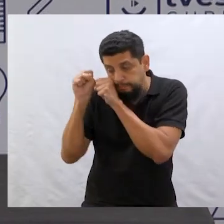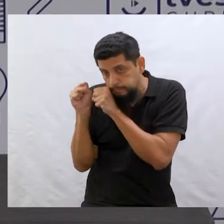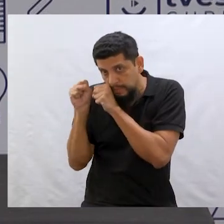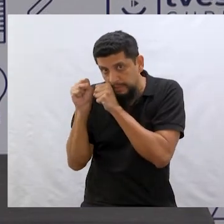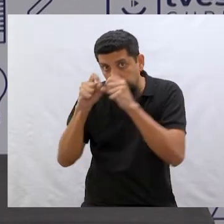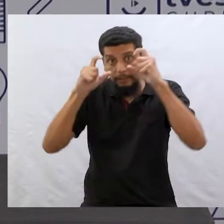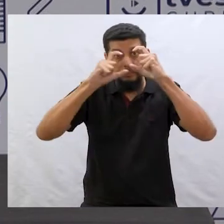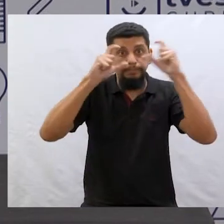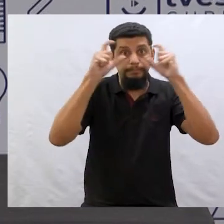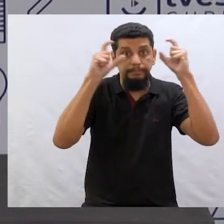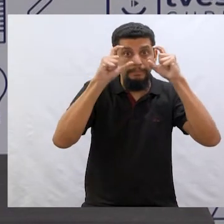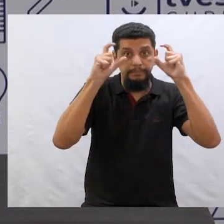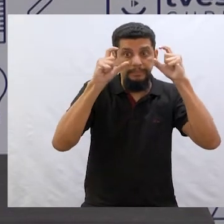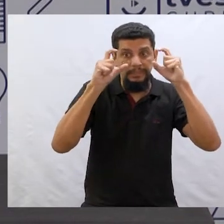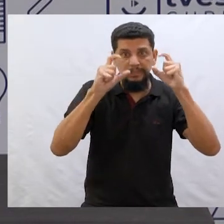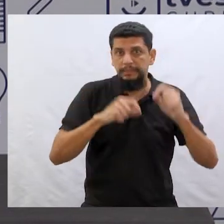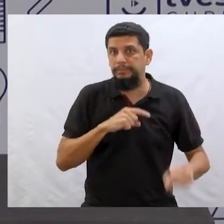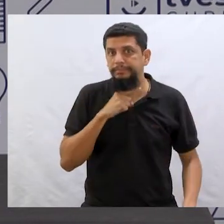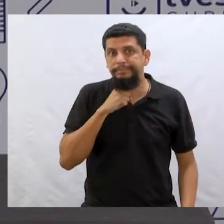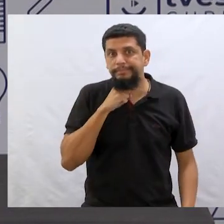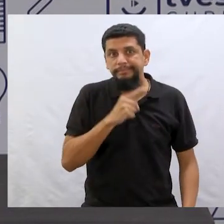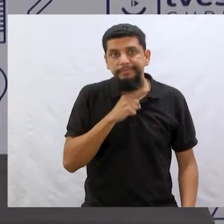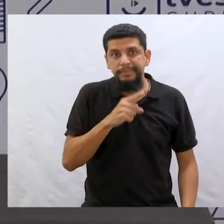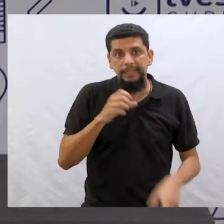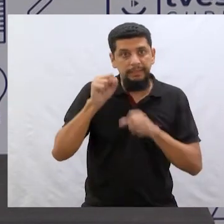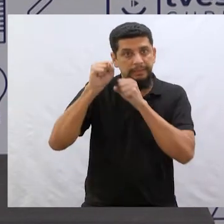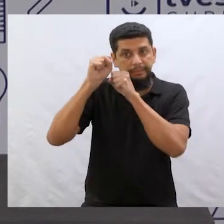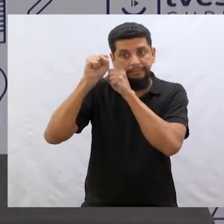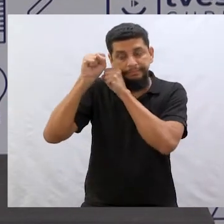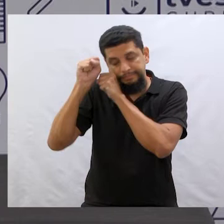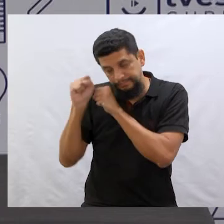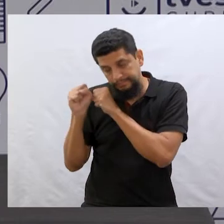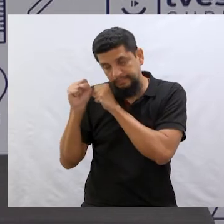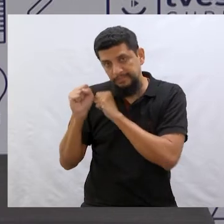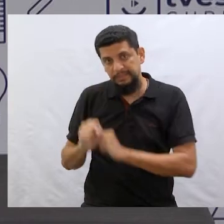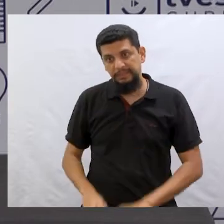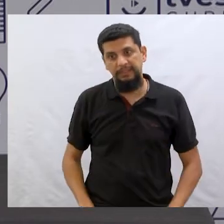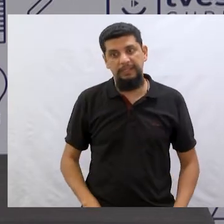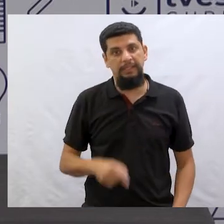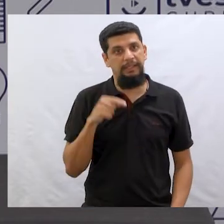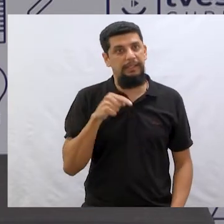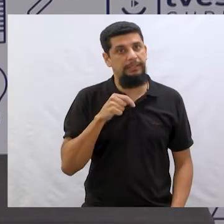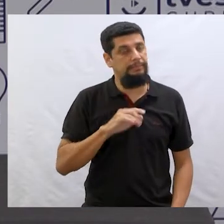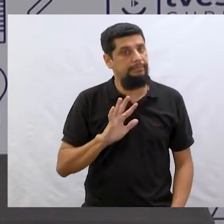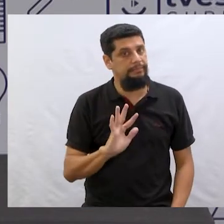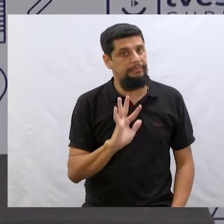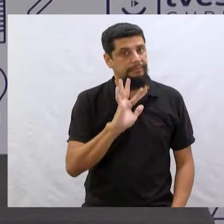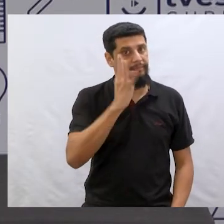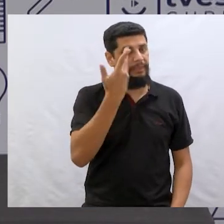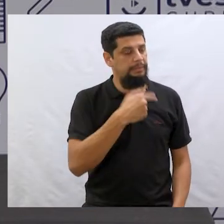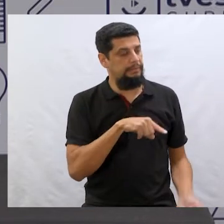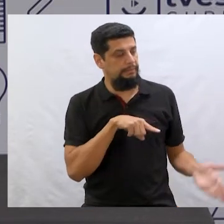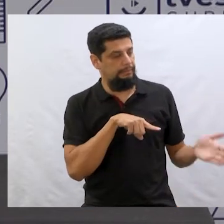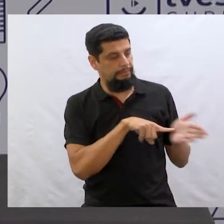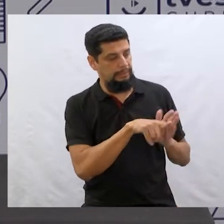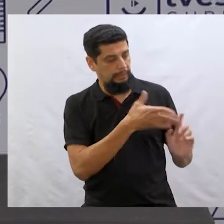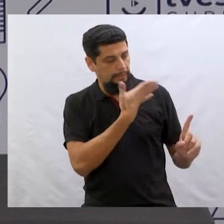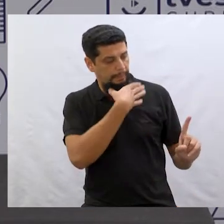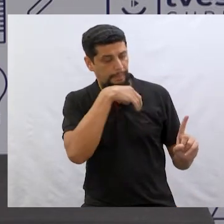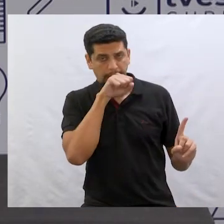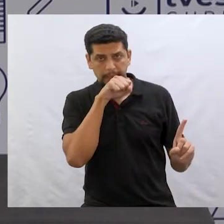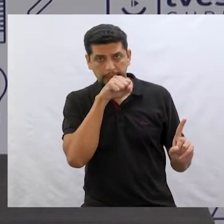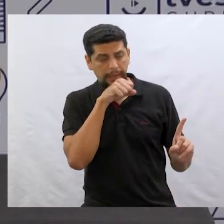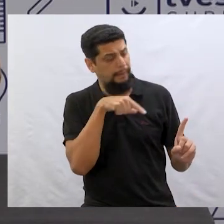Mas estava lá com o leão arregalado. Não tinha dormido ainda. E de repente ele soltou a seguinte